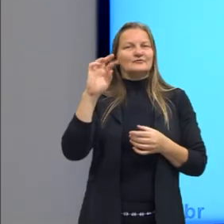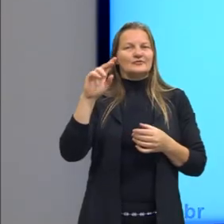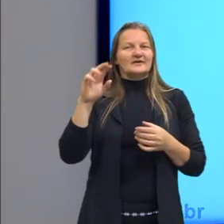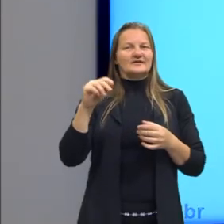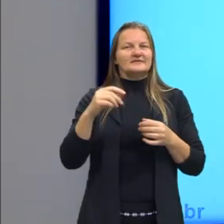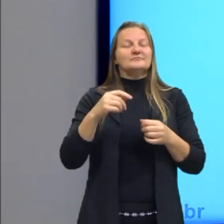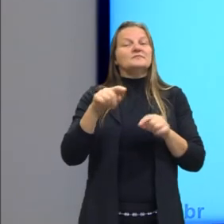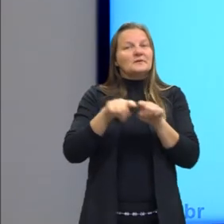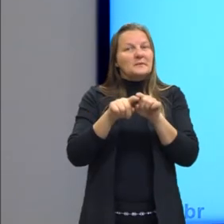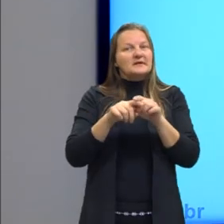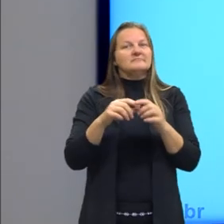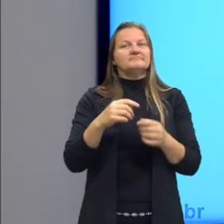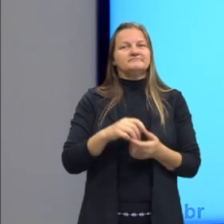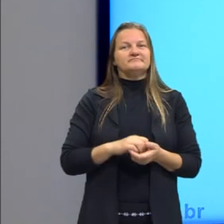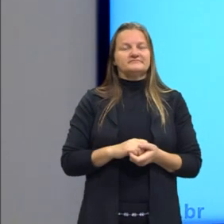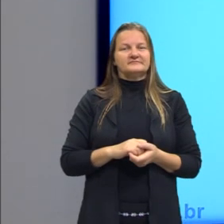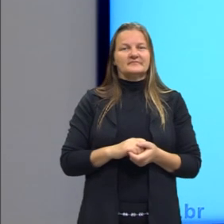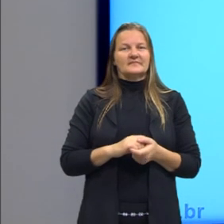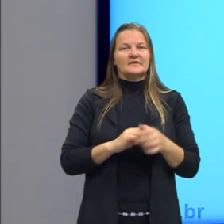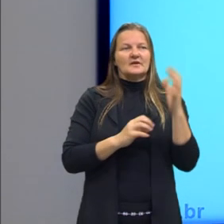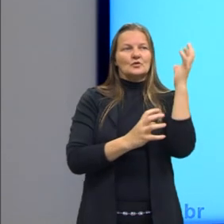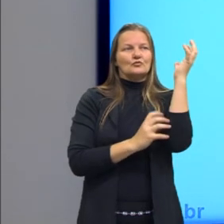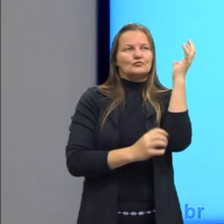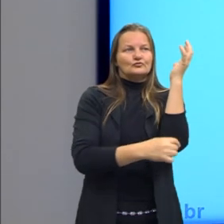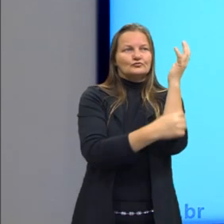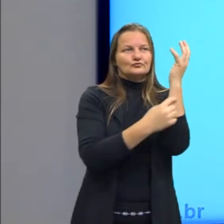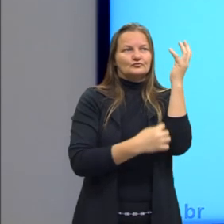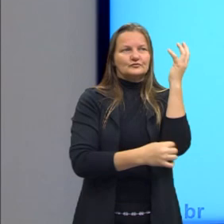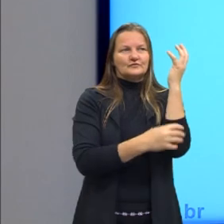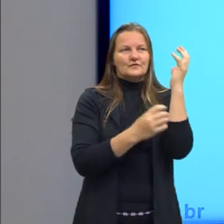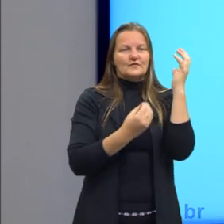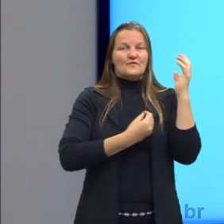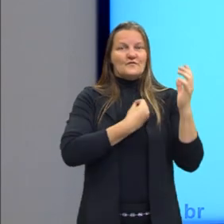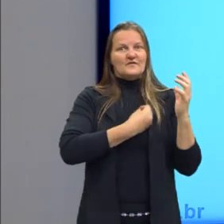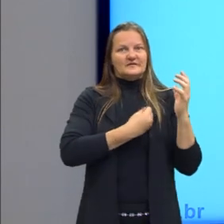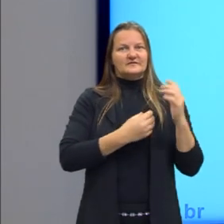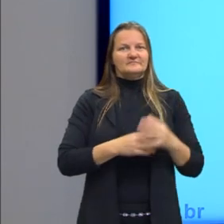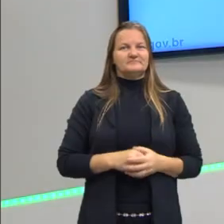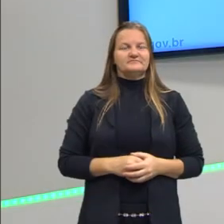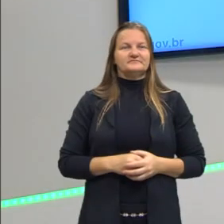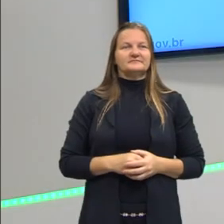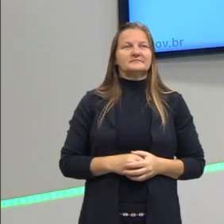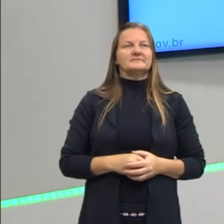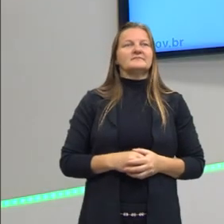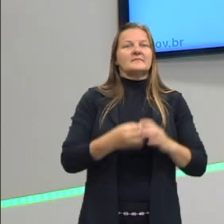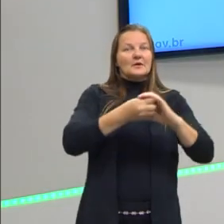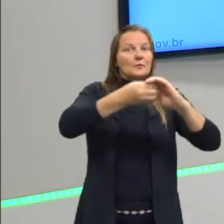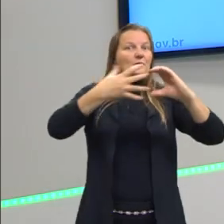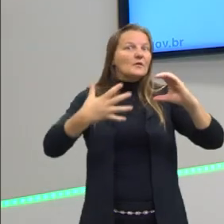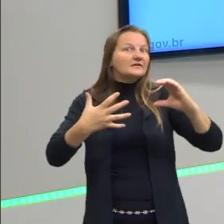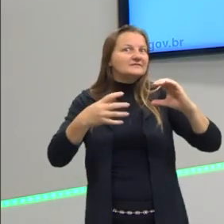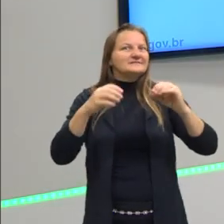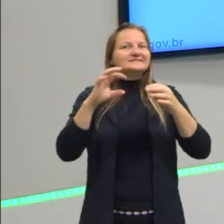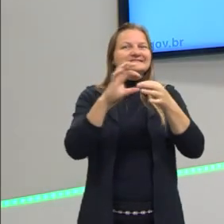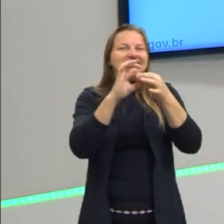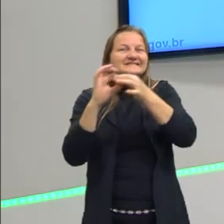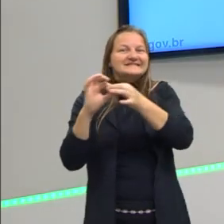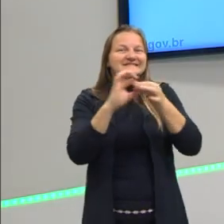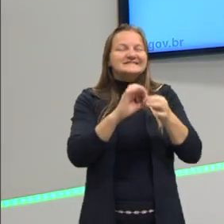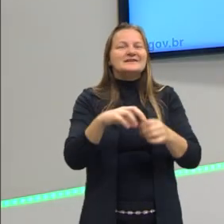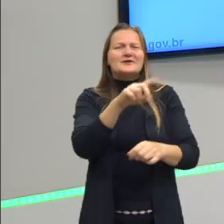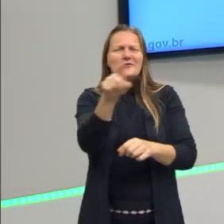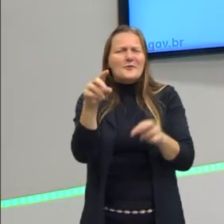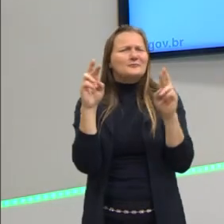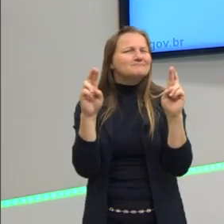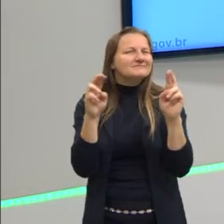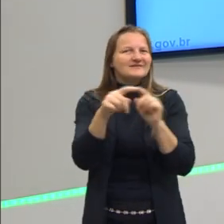impossibilitando a proliferação de seres vivos. Essas são as propriedades coligativas. Eu espero